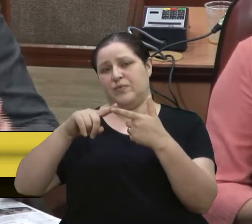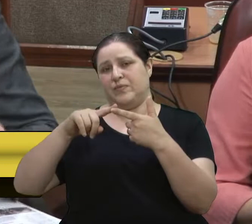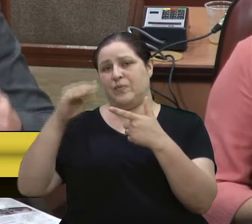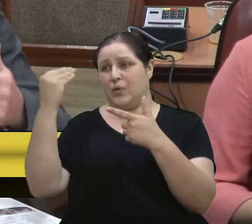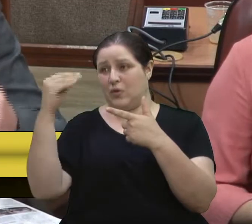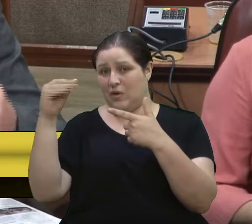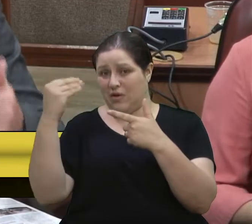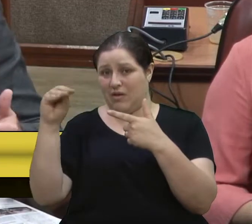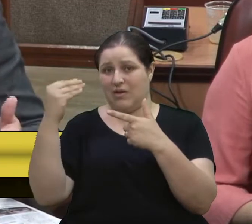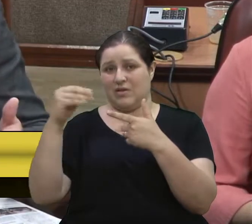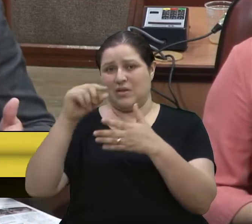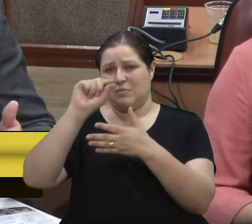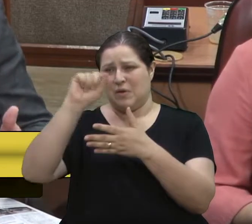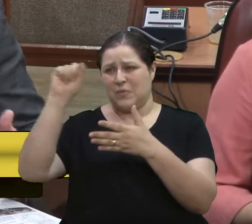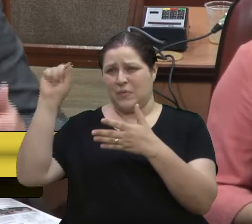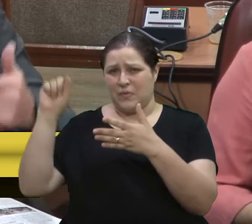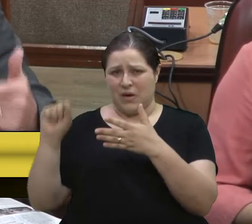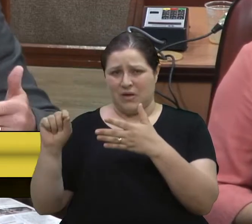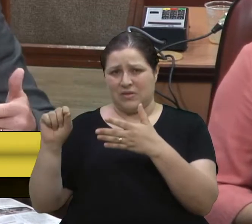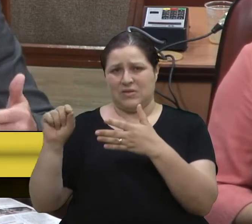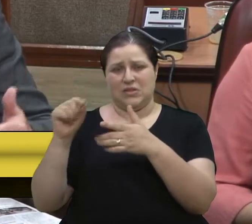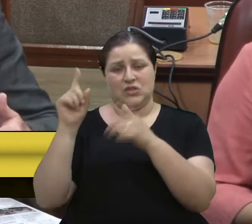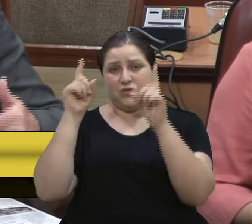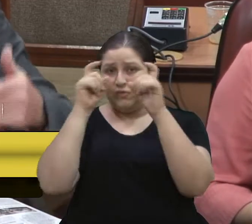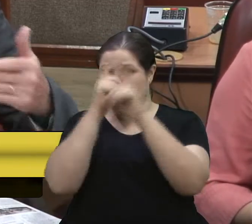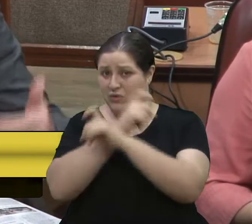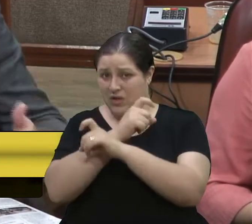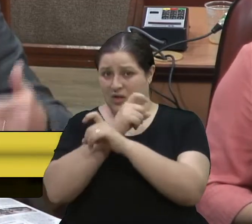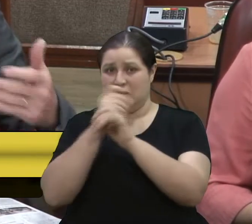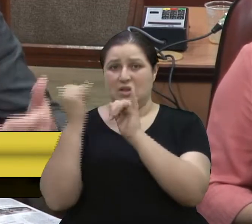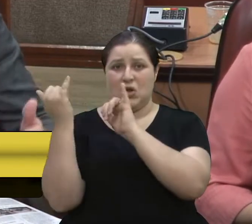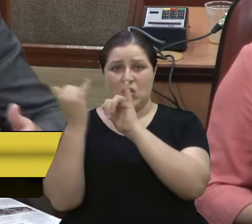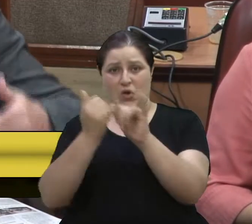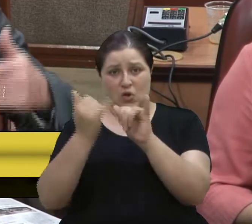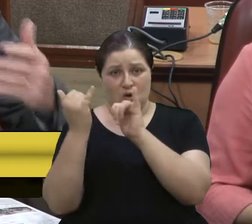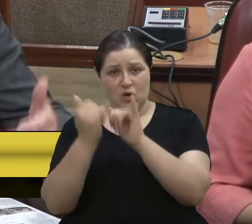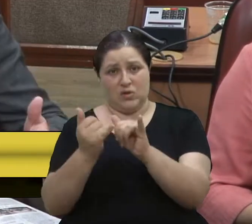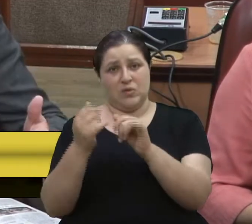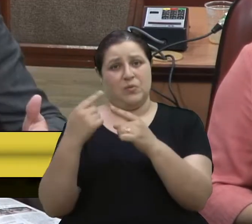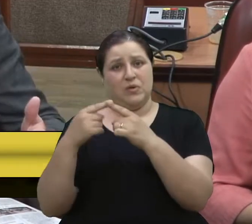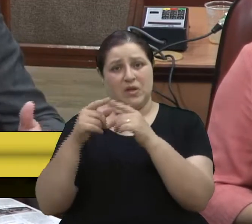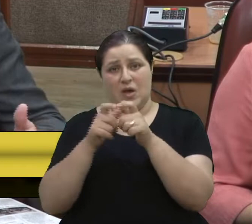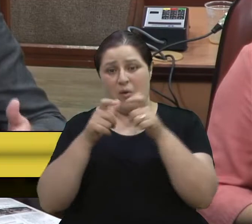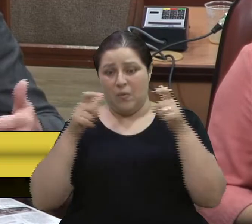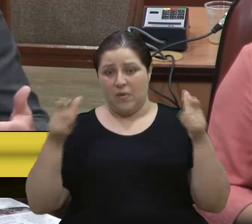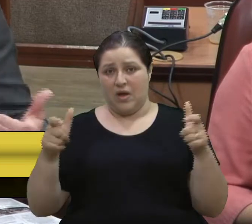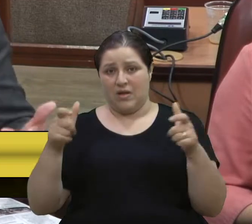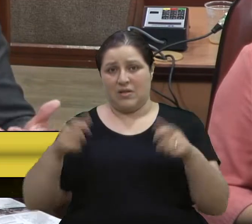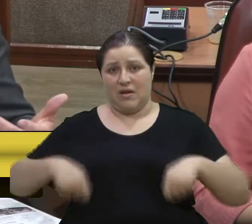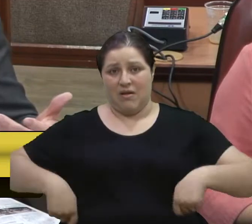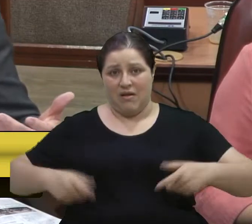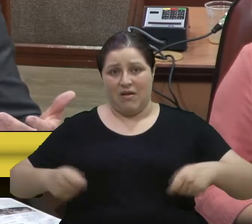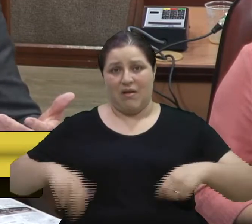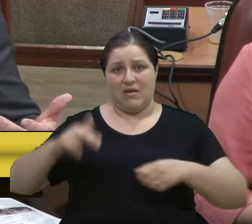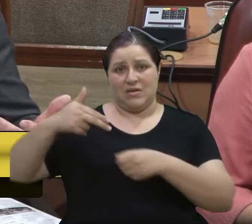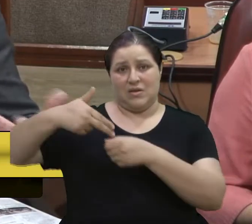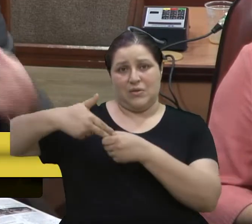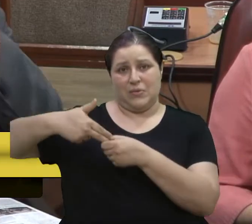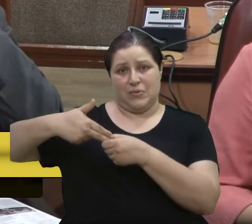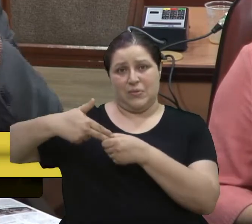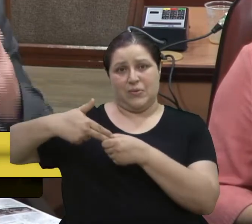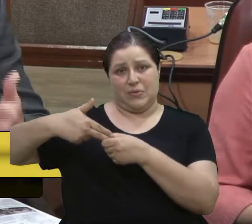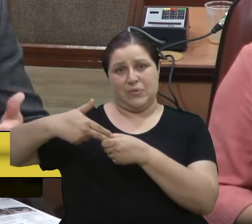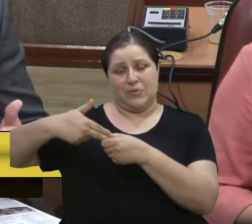com o transporte coletivo em função do aumento, especialmente, do combustível, que não tem como. Sim, nós